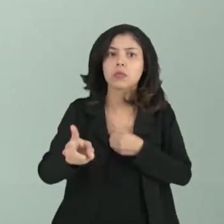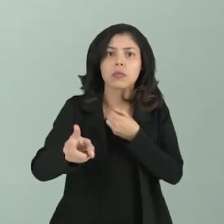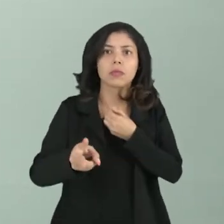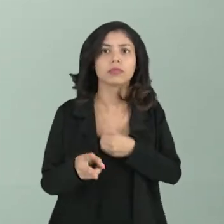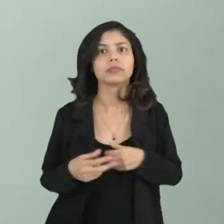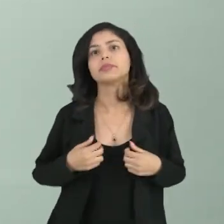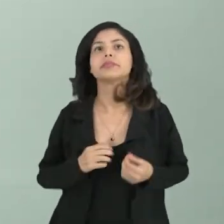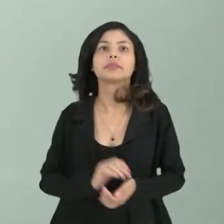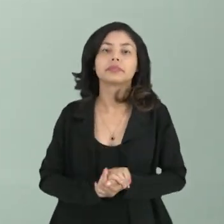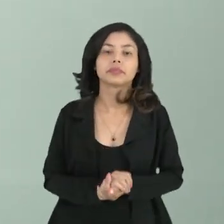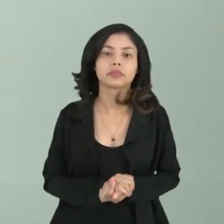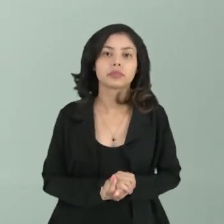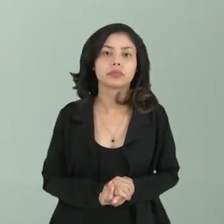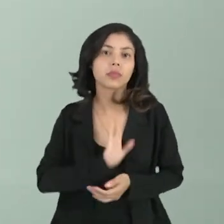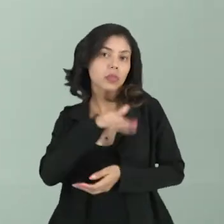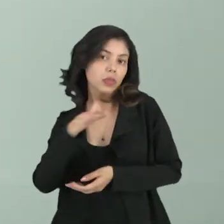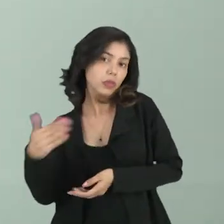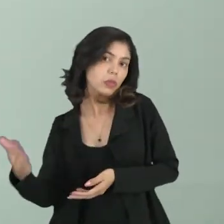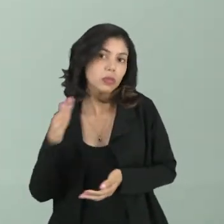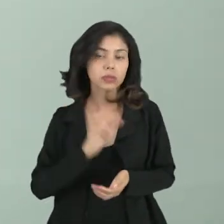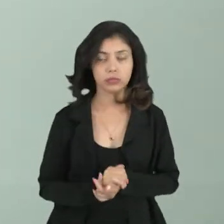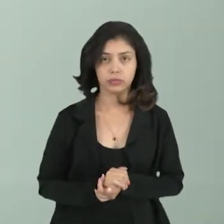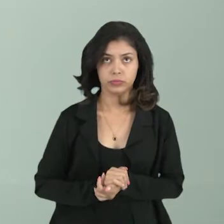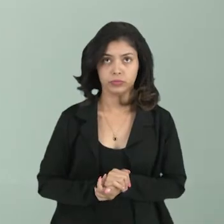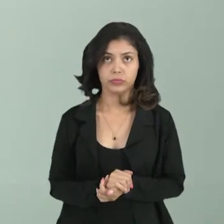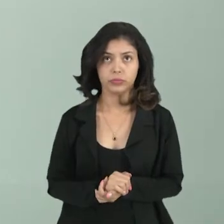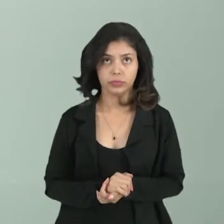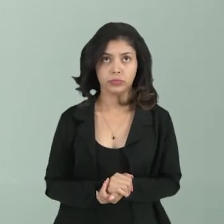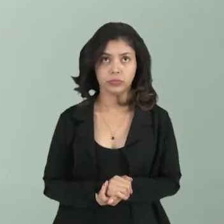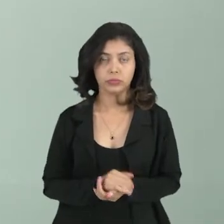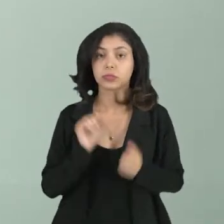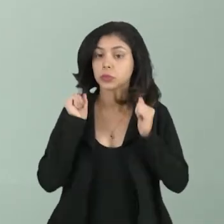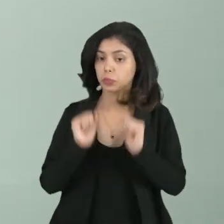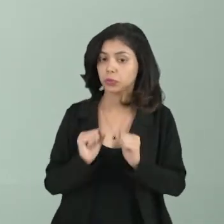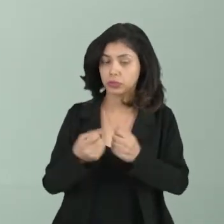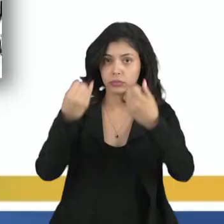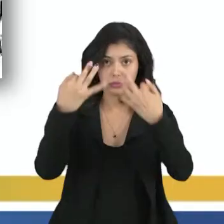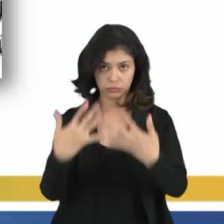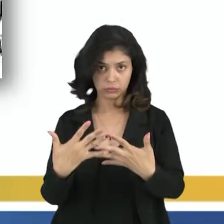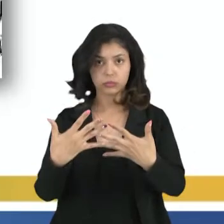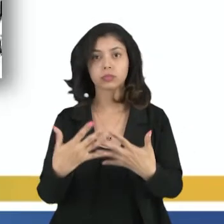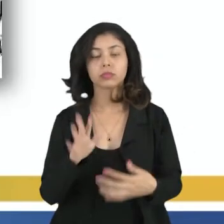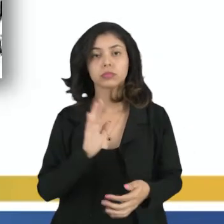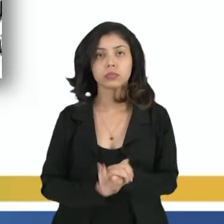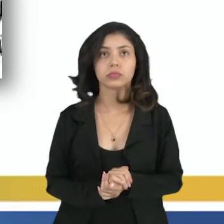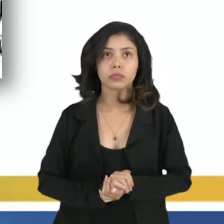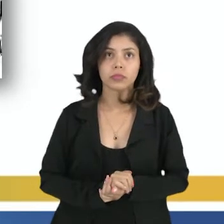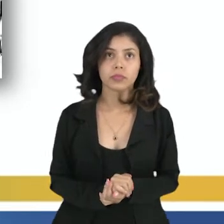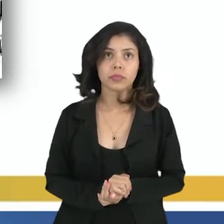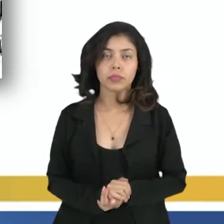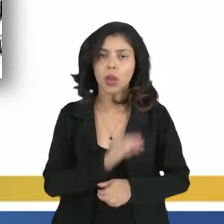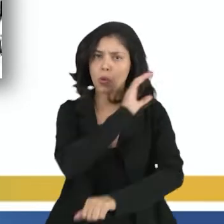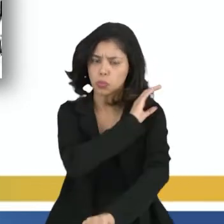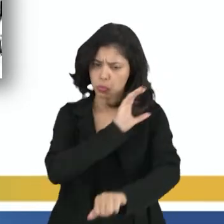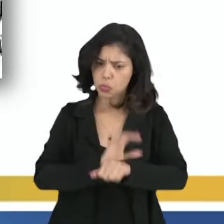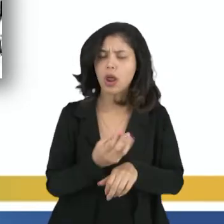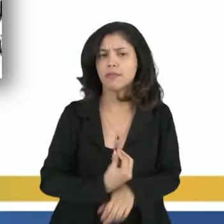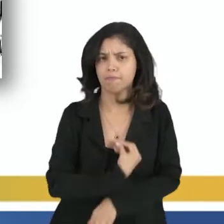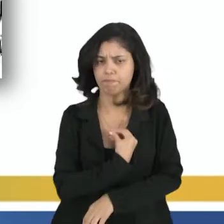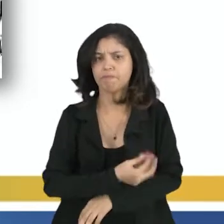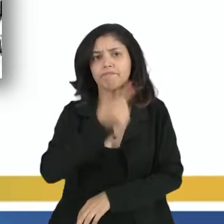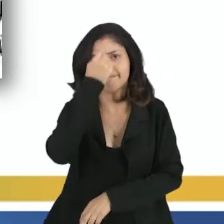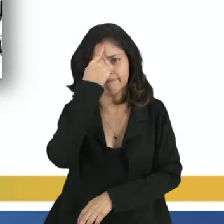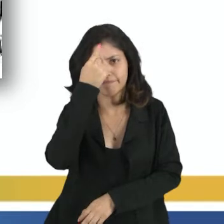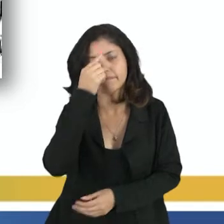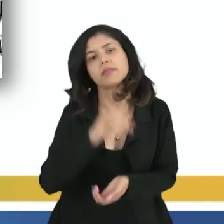né? Elas vão continuar. Quando se... Quase se pode dizer, quase se pode dizer, que a cultura vive na